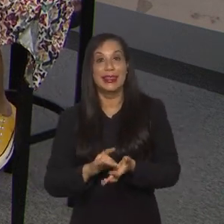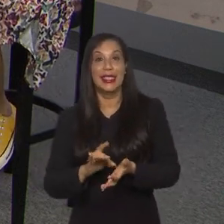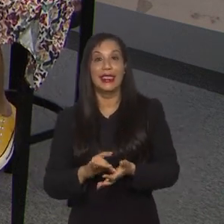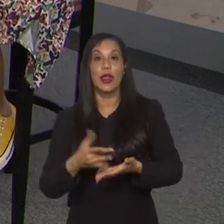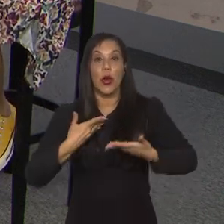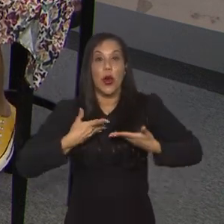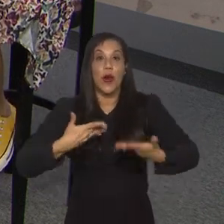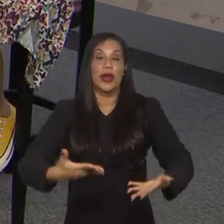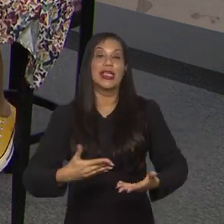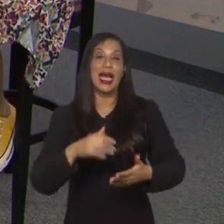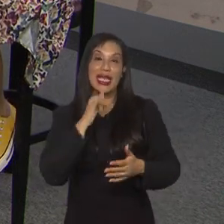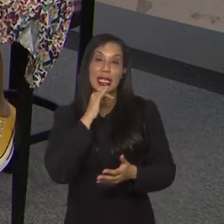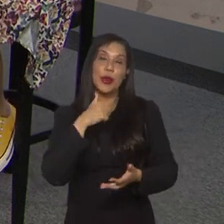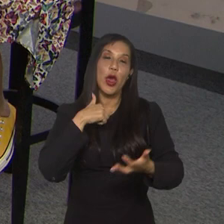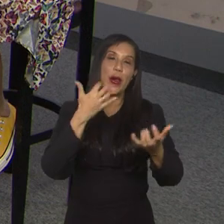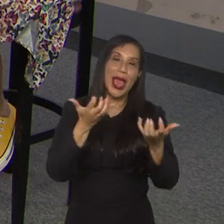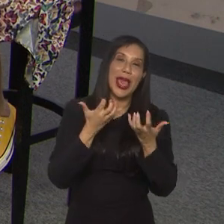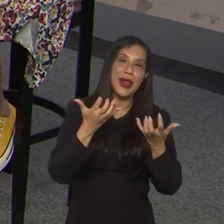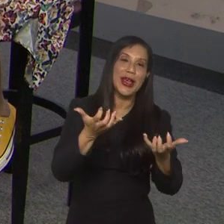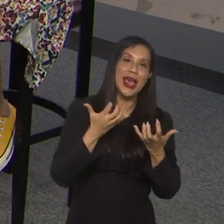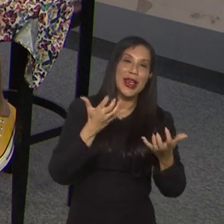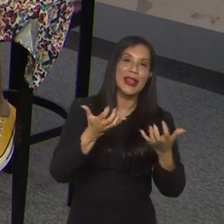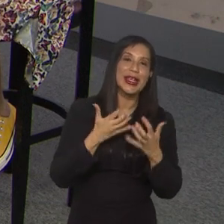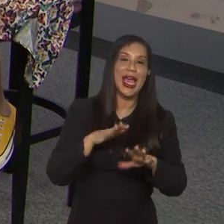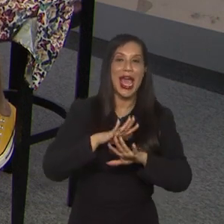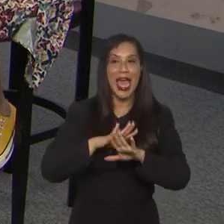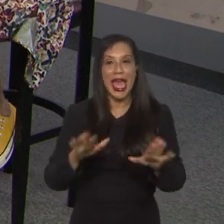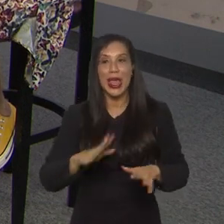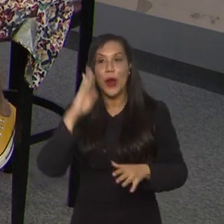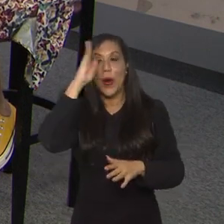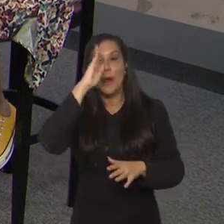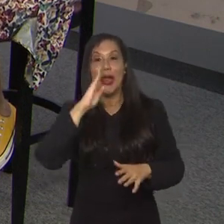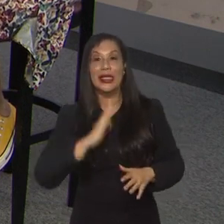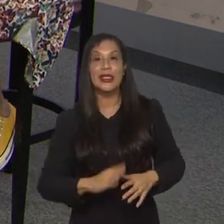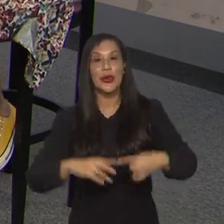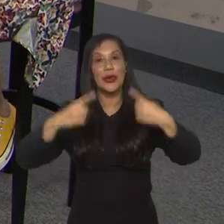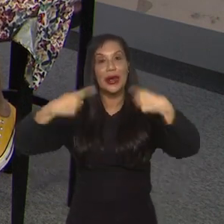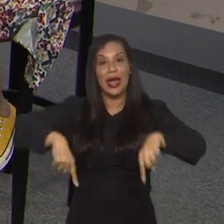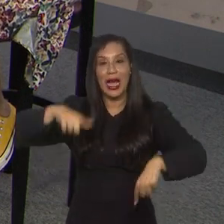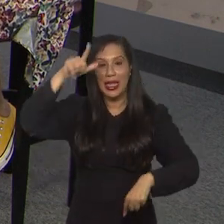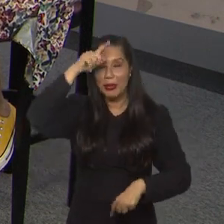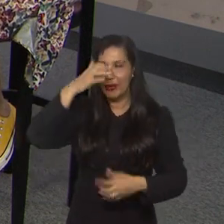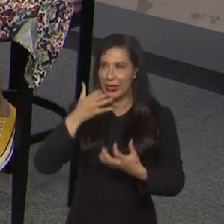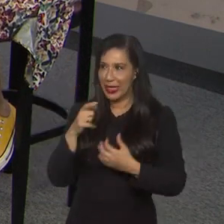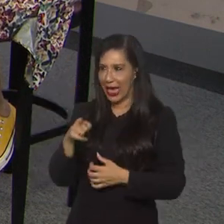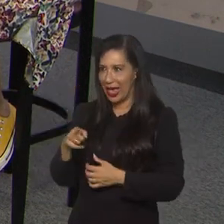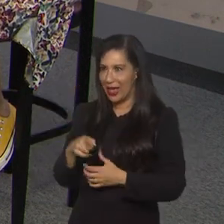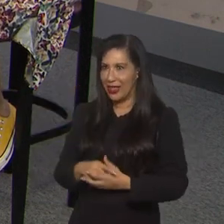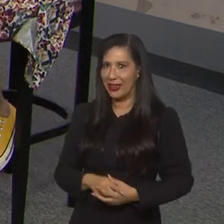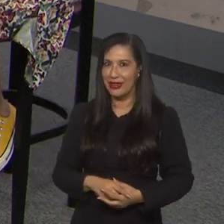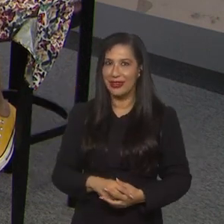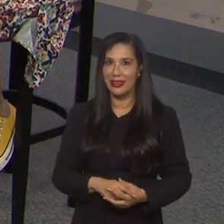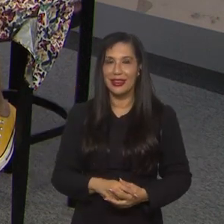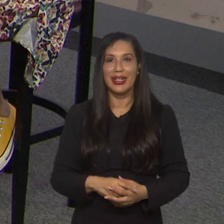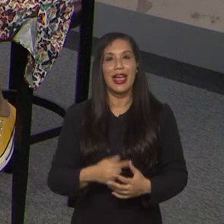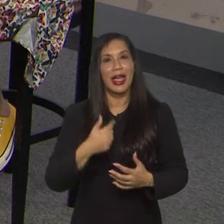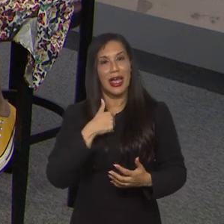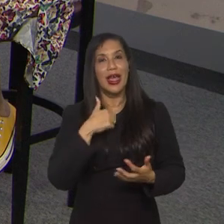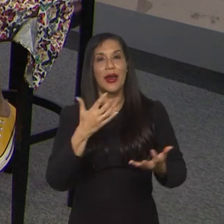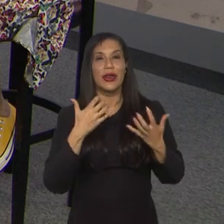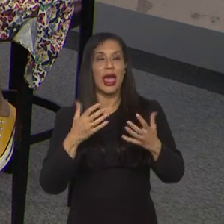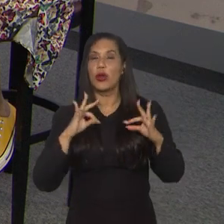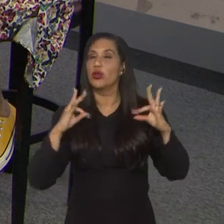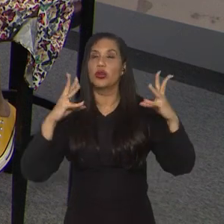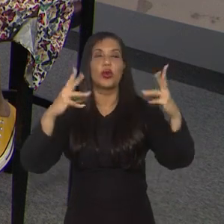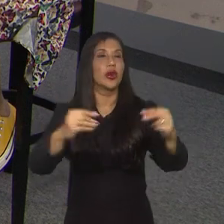convidado aqui falando ah, é isso que eu quero, eu quero esse caos, eu quero que o Brasil pegue a Alemanha logo... Você também quer isso, Tati? Eu quero pegar